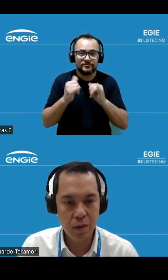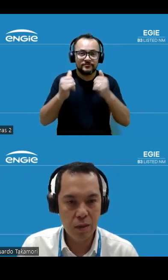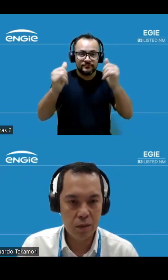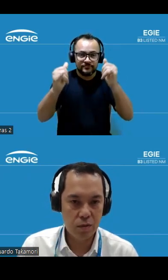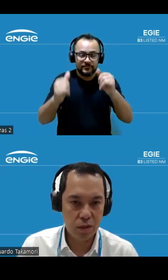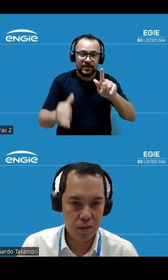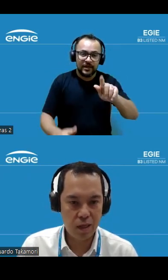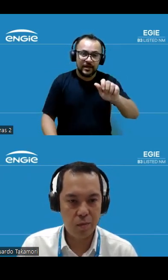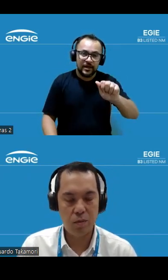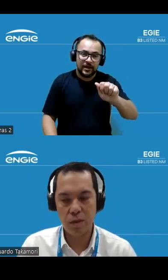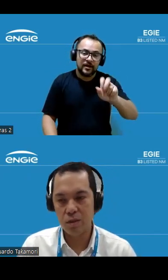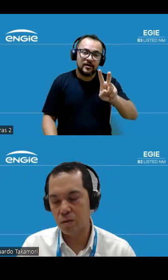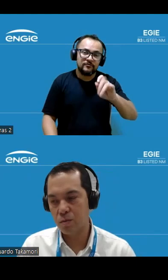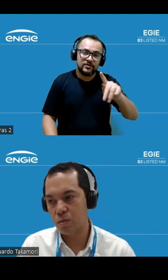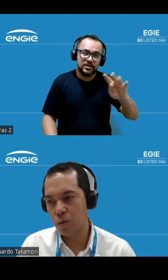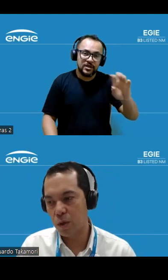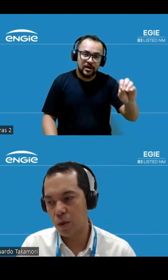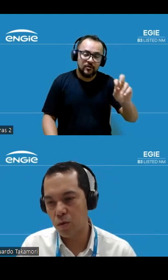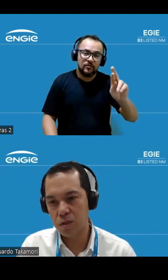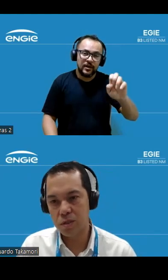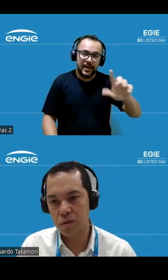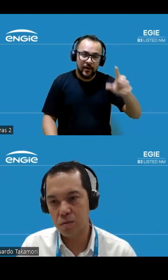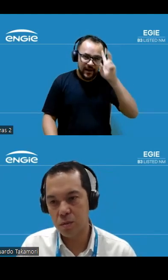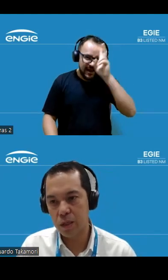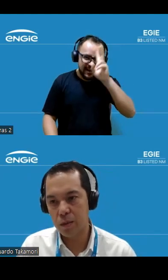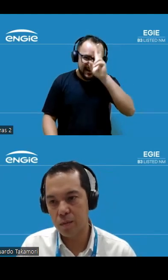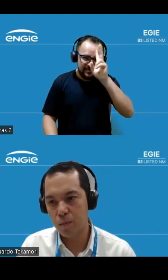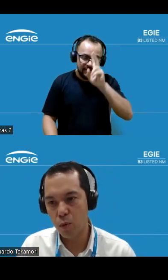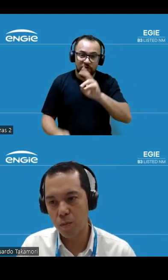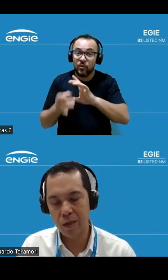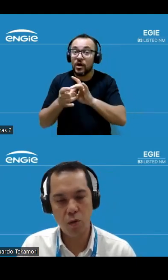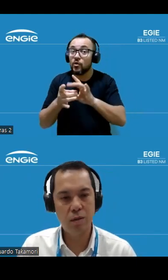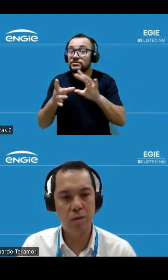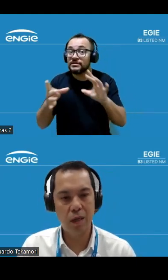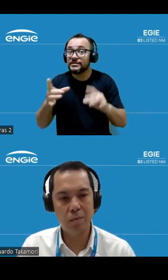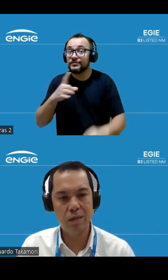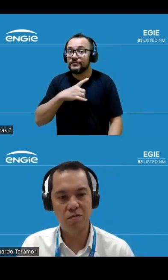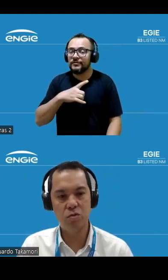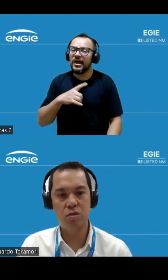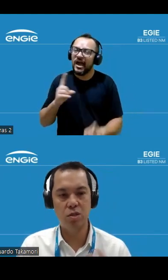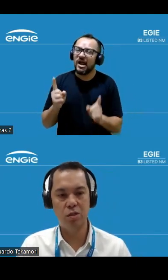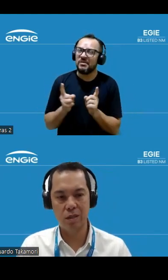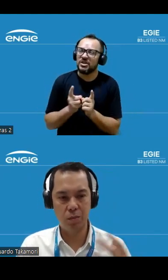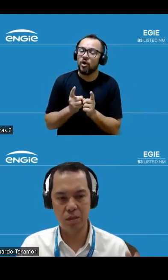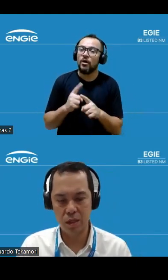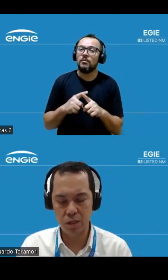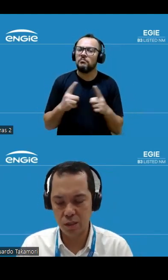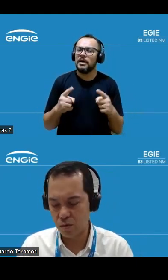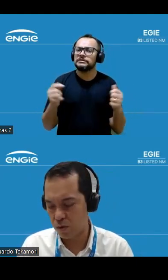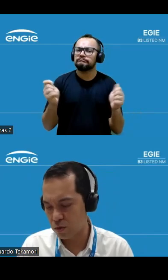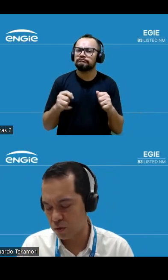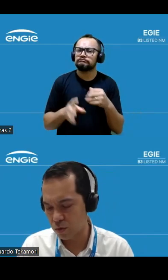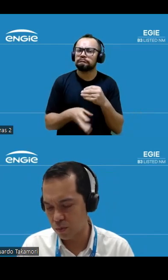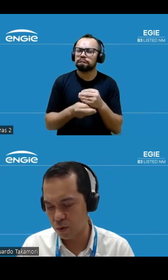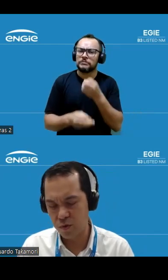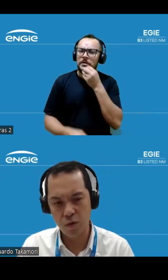real. Se vocês lembram, essa é uma concessão um pouco menor também, mas que faz todo sentido, ela tem muita sinergia